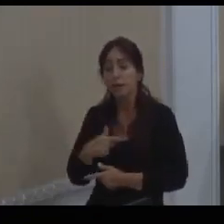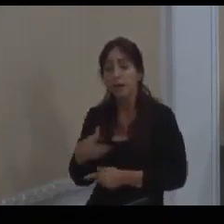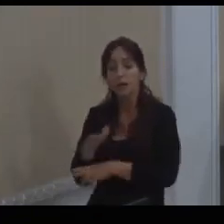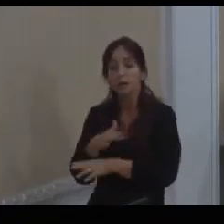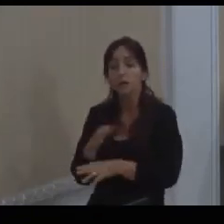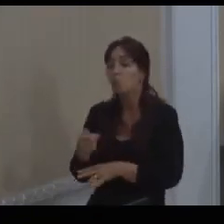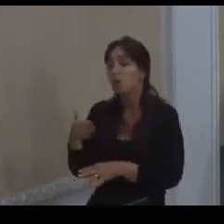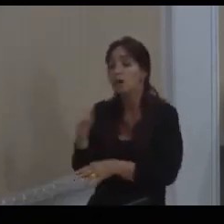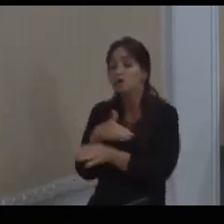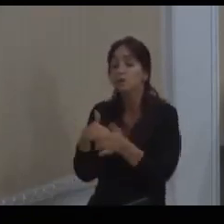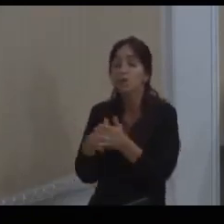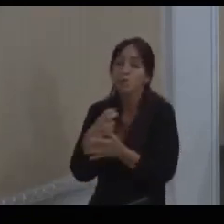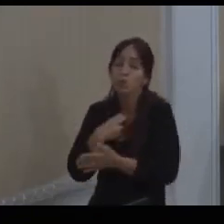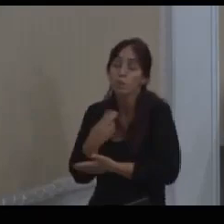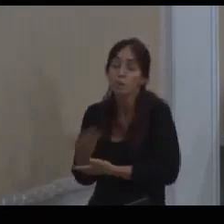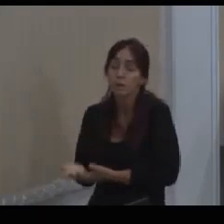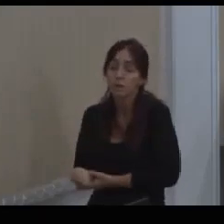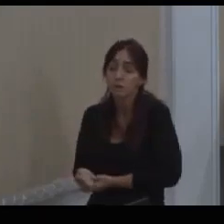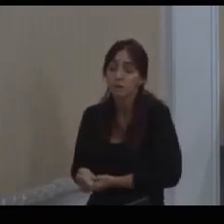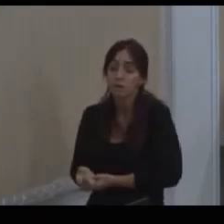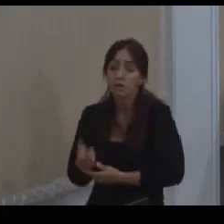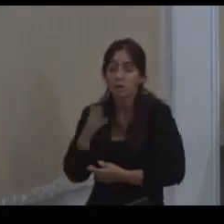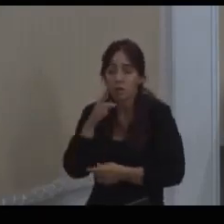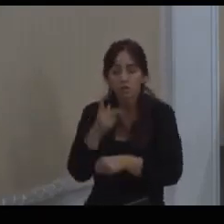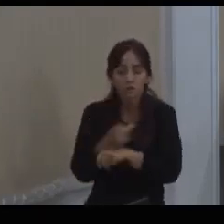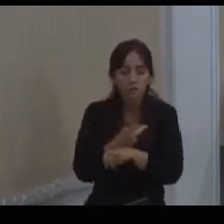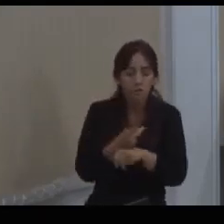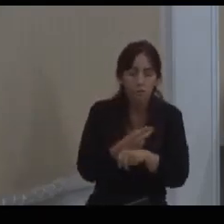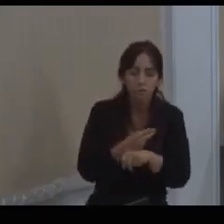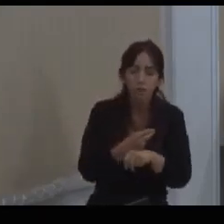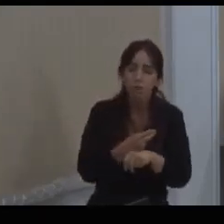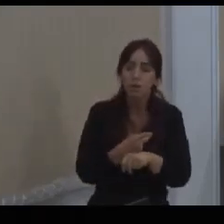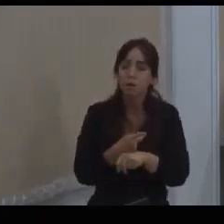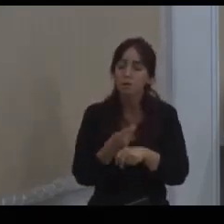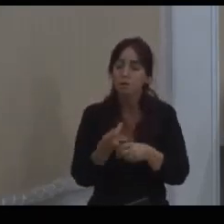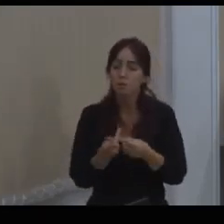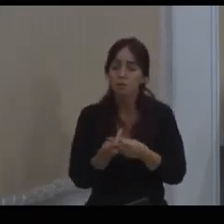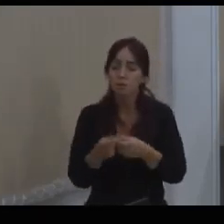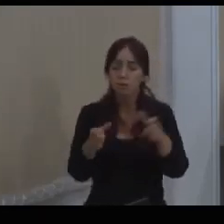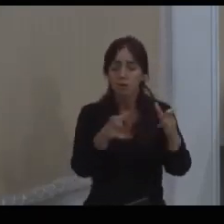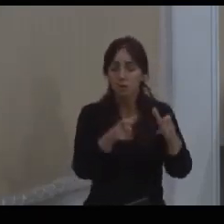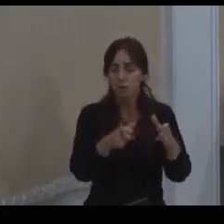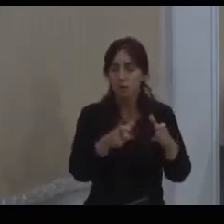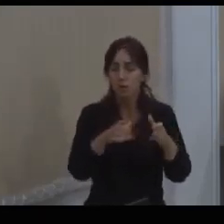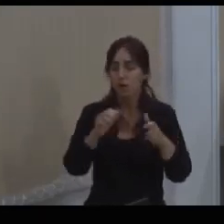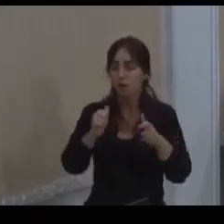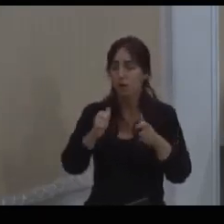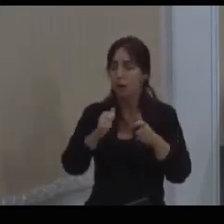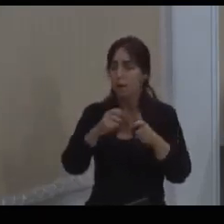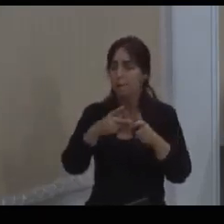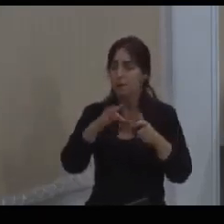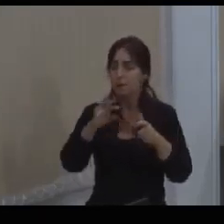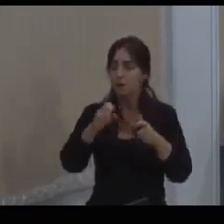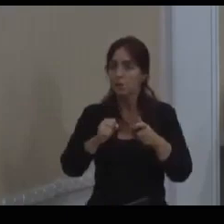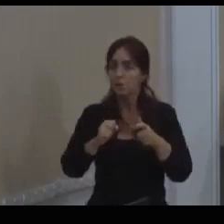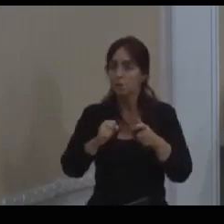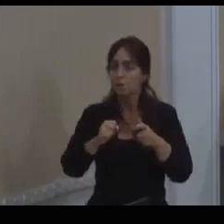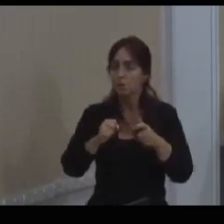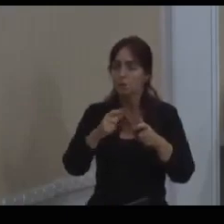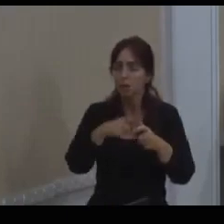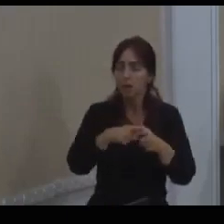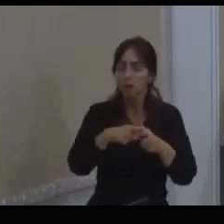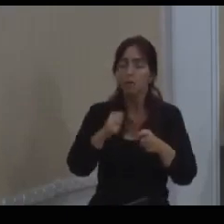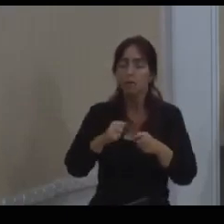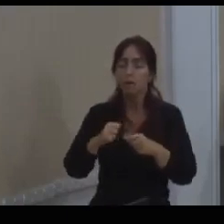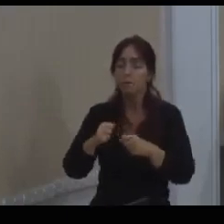Praticamente está ocupada. Nós estamos, por exemplo, estudando o capitão Eduardo, que é na periferia, lá perto, inclusive para lado, lá na divisa